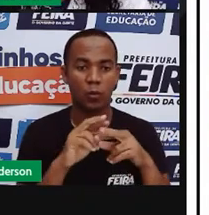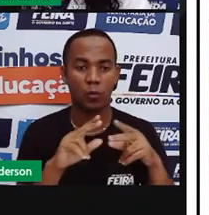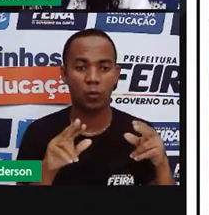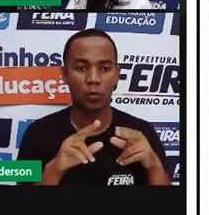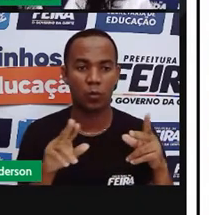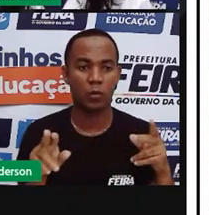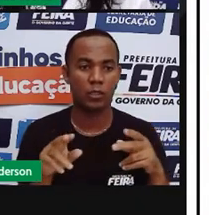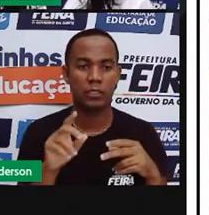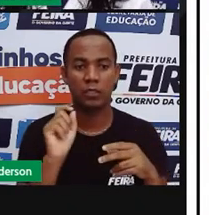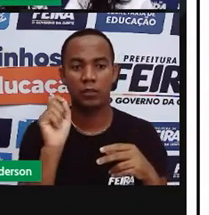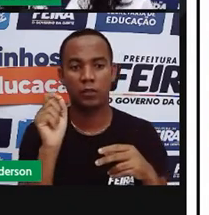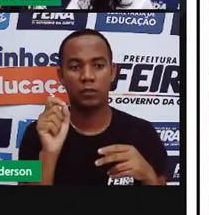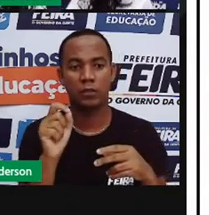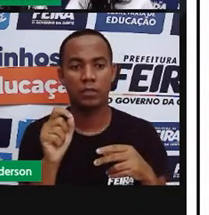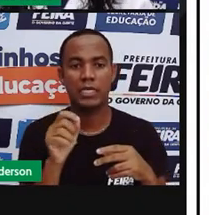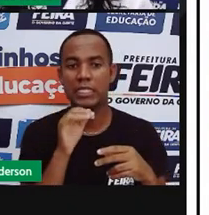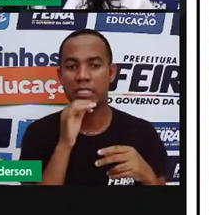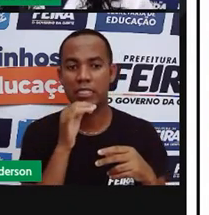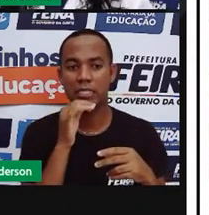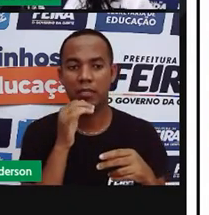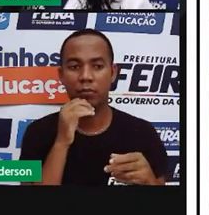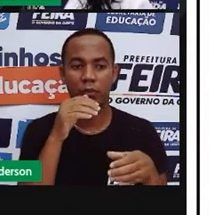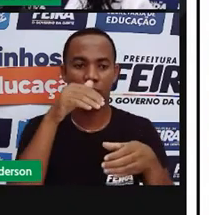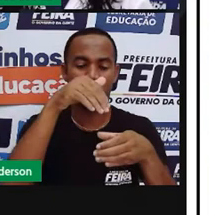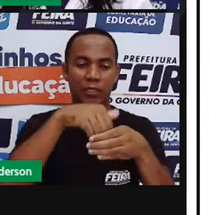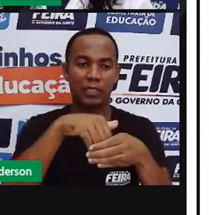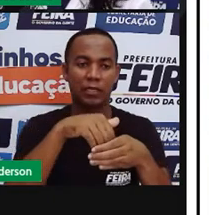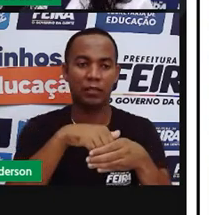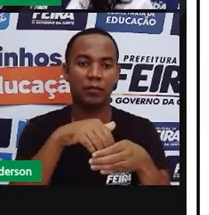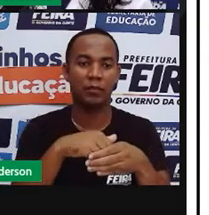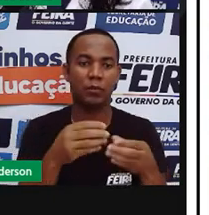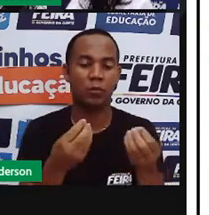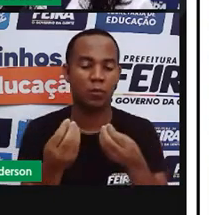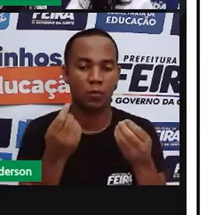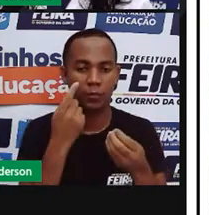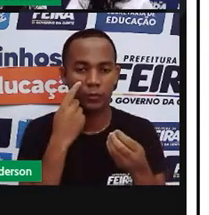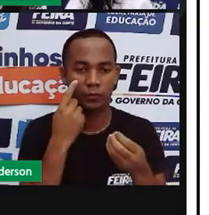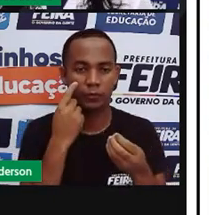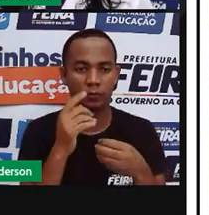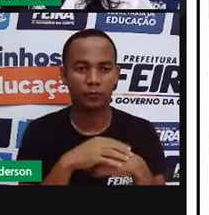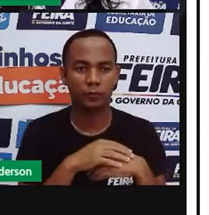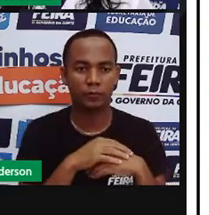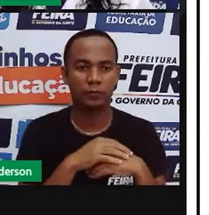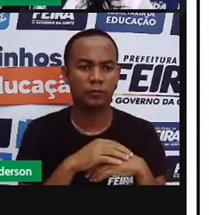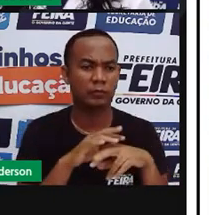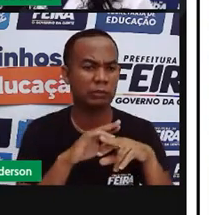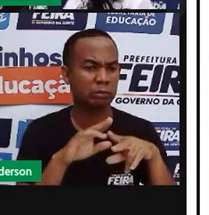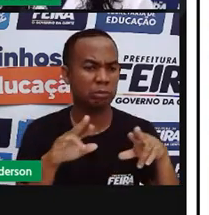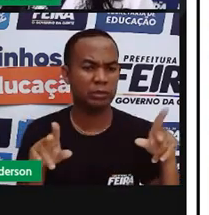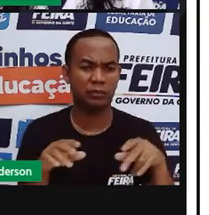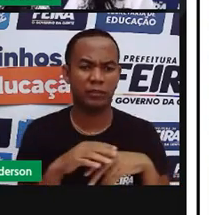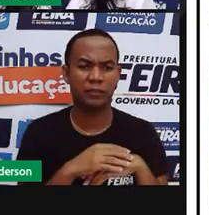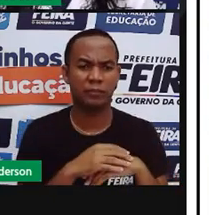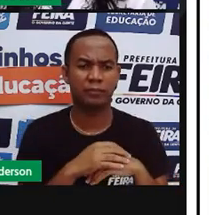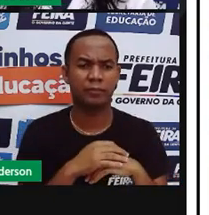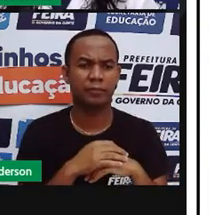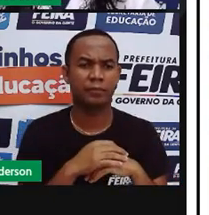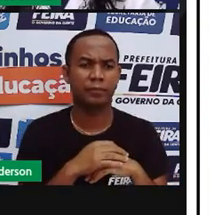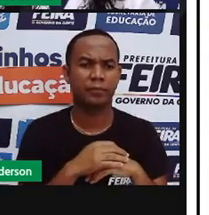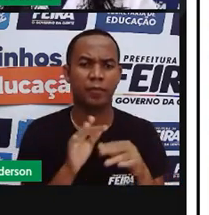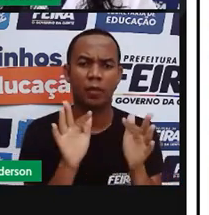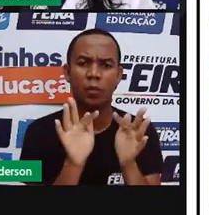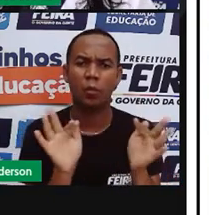coentro, cebolinha, salsa, manjericão, essas coisas, de